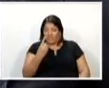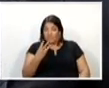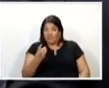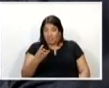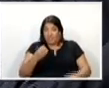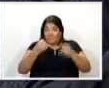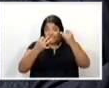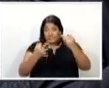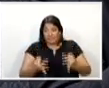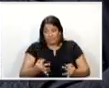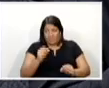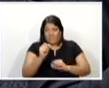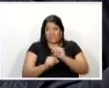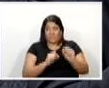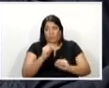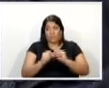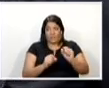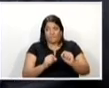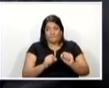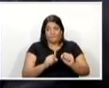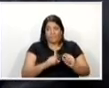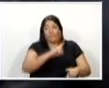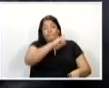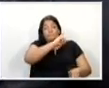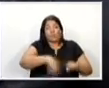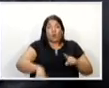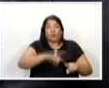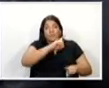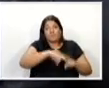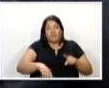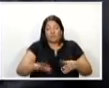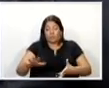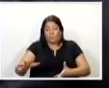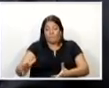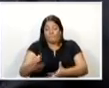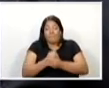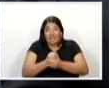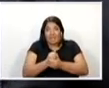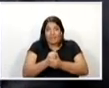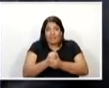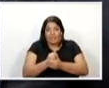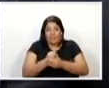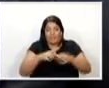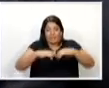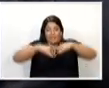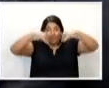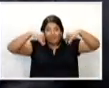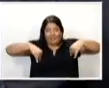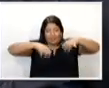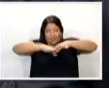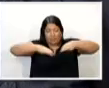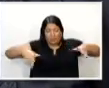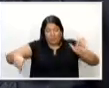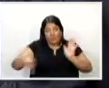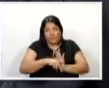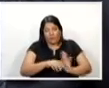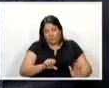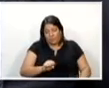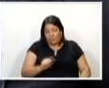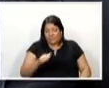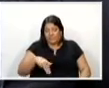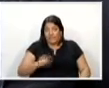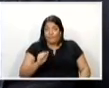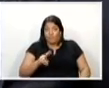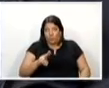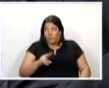de retenção de macas das ambulâncias do SAMU e das outras providências. Então, no artigo 1º